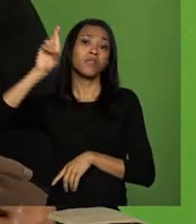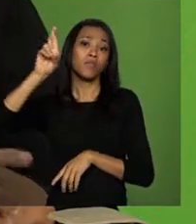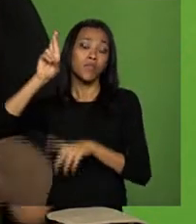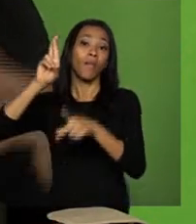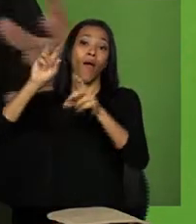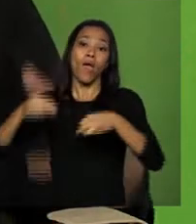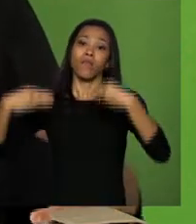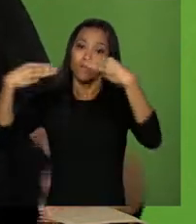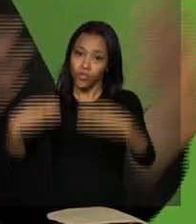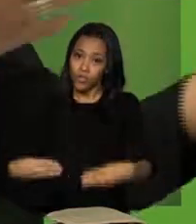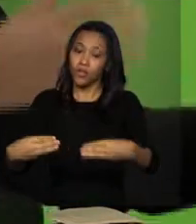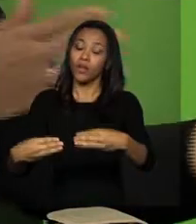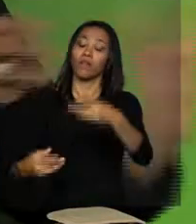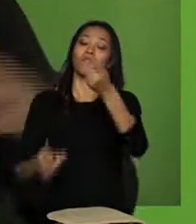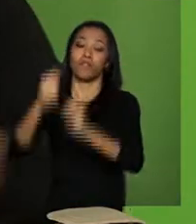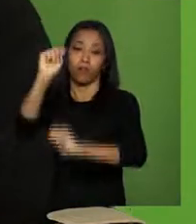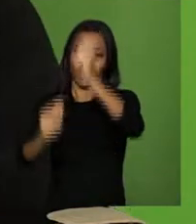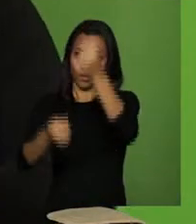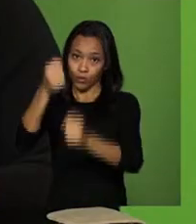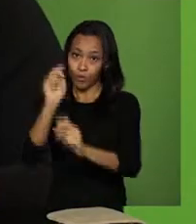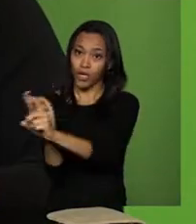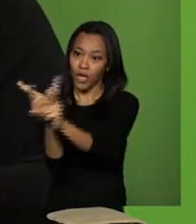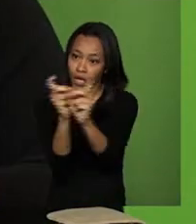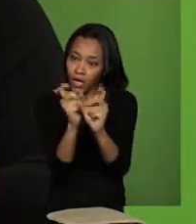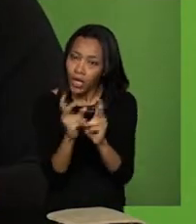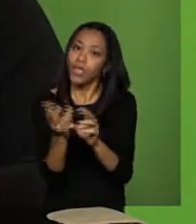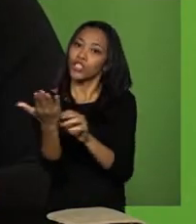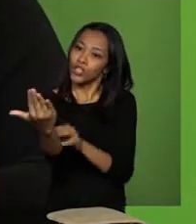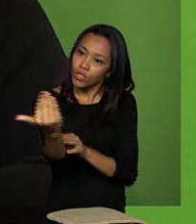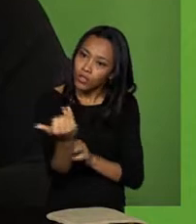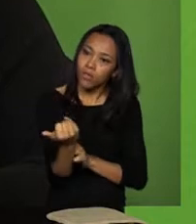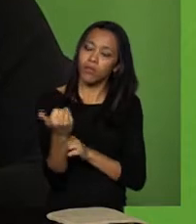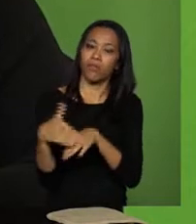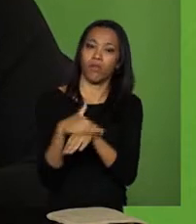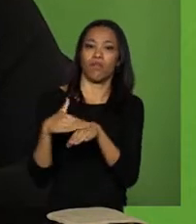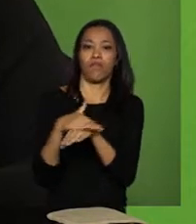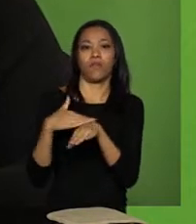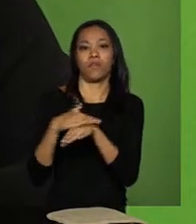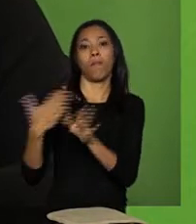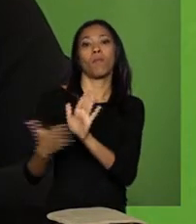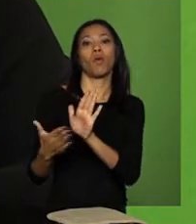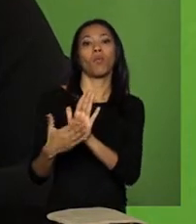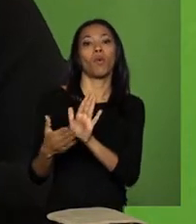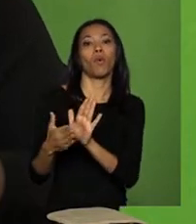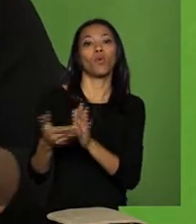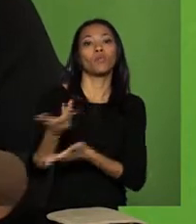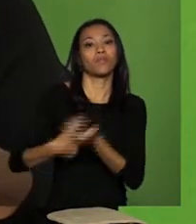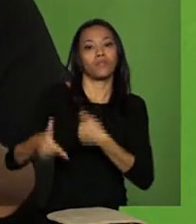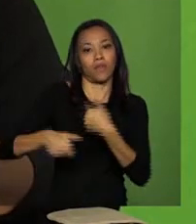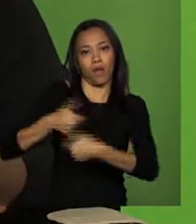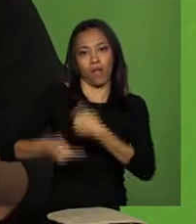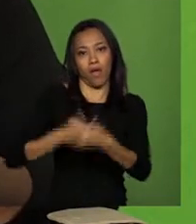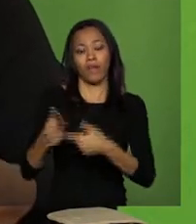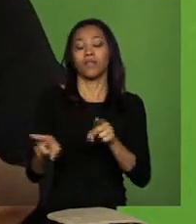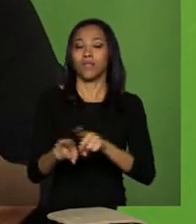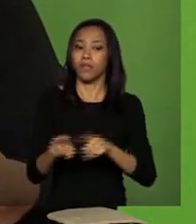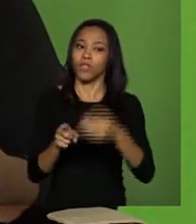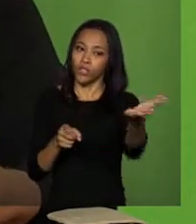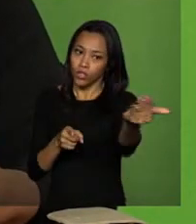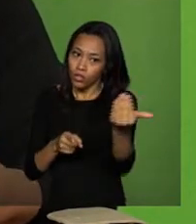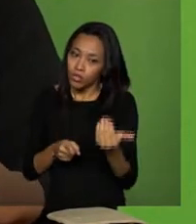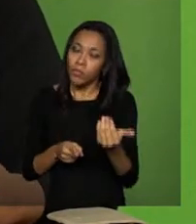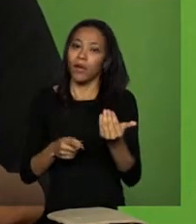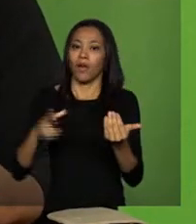Comércio. Como é nós vamos coordenar isso? Os ministros vão propor o trabalho conjunto e com a participação do setor privado, dos